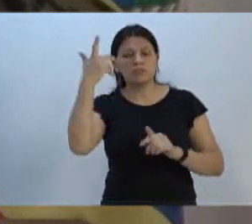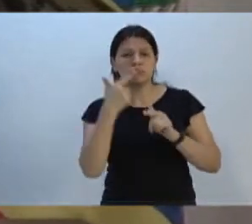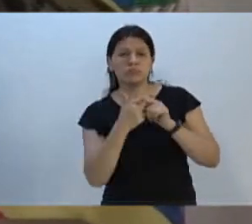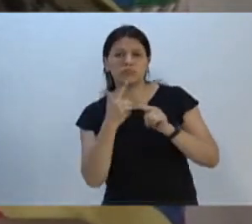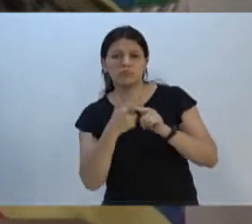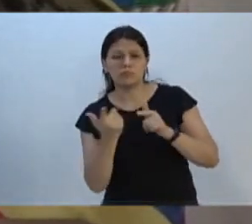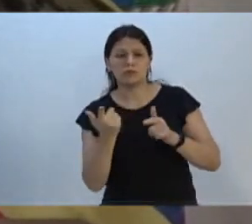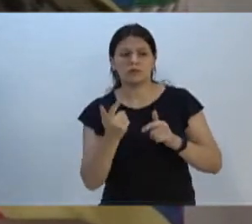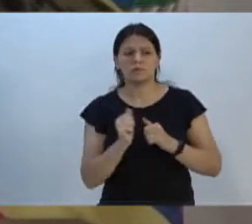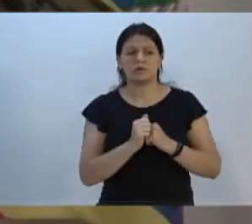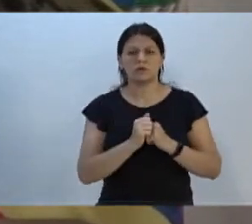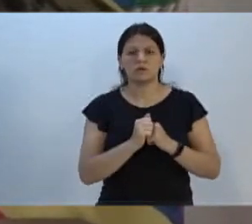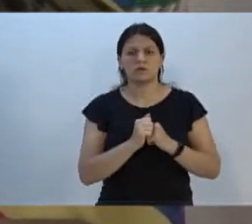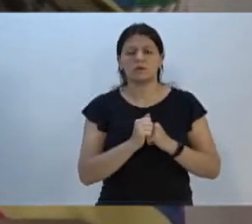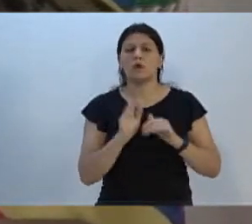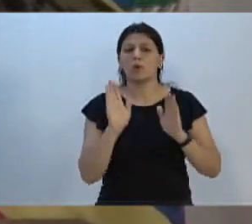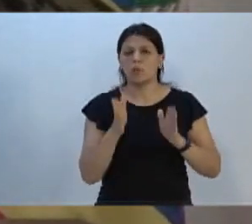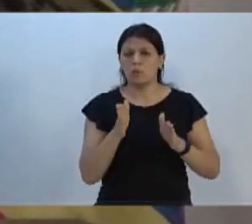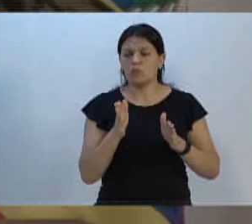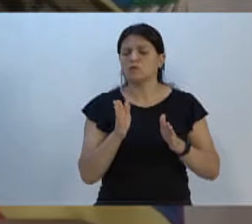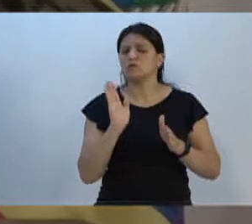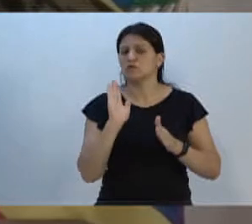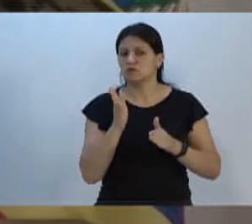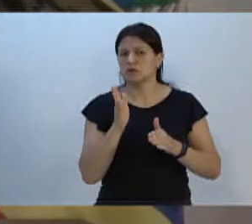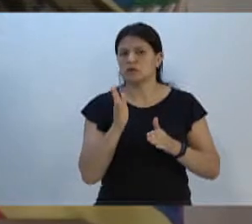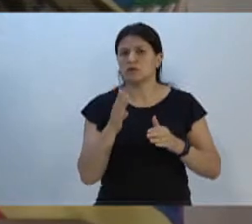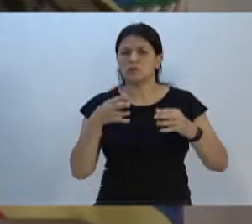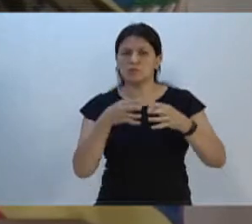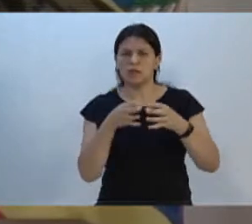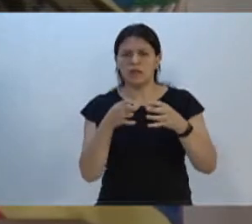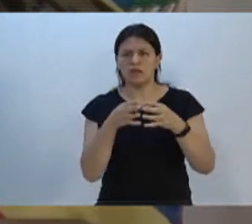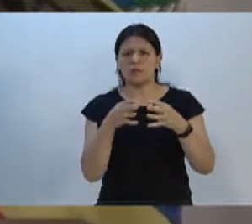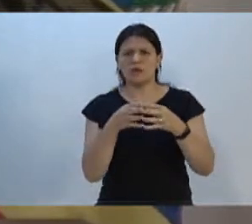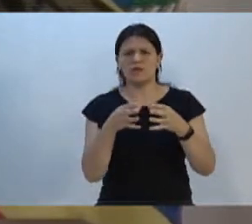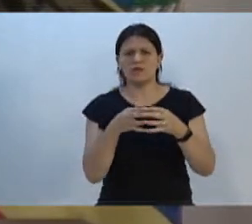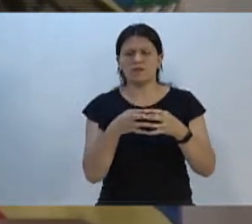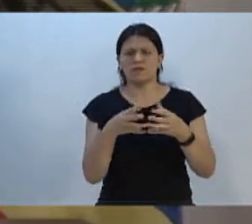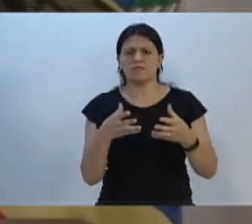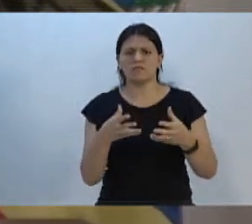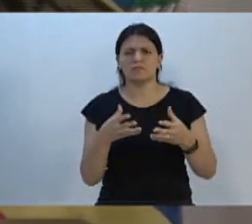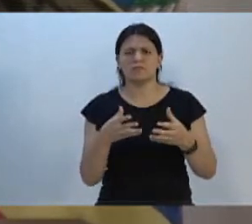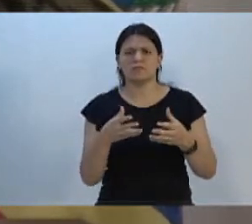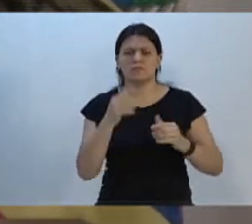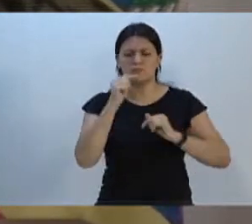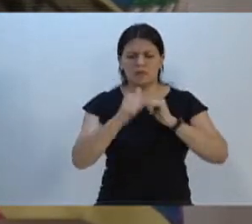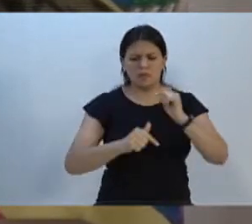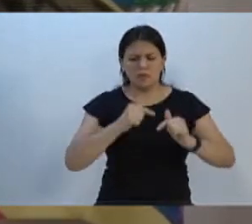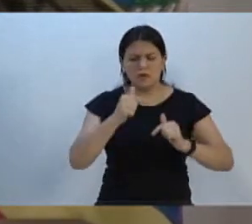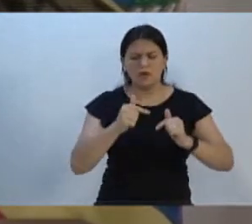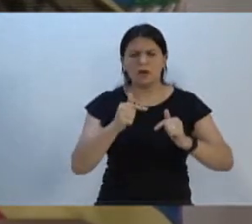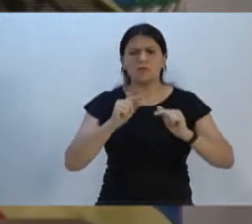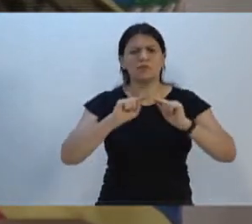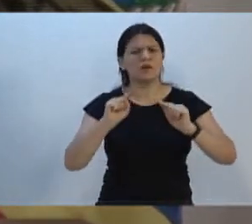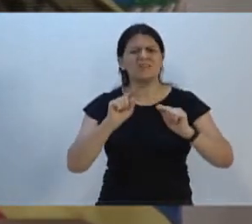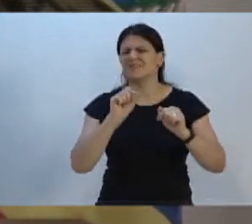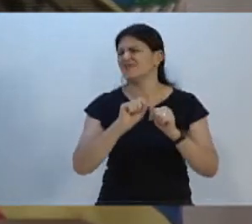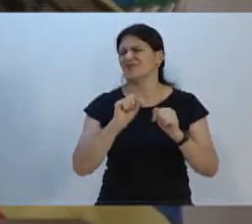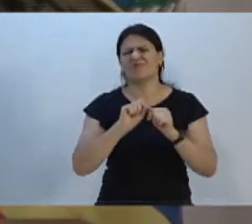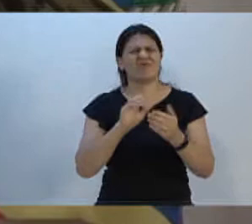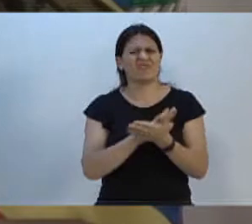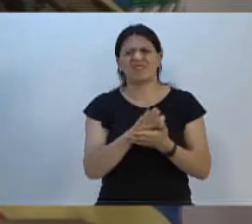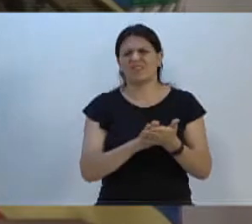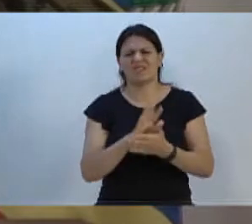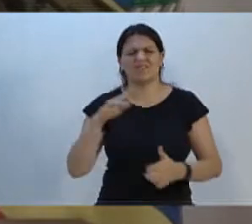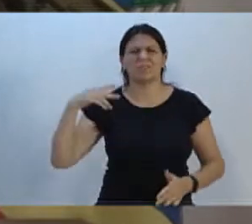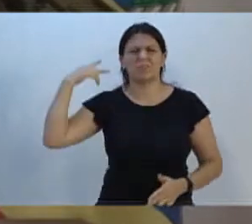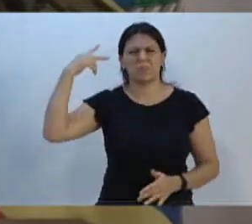Hoje tem sido encaminhada por uma equipe que tem trabalhado dentro da limitação, mas que não faça politicagem, que